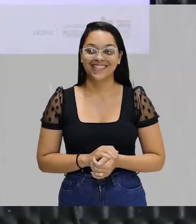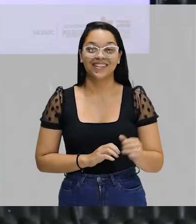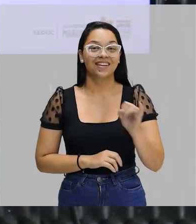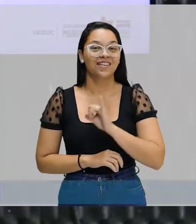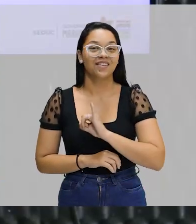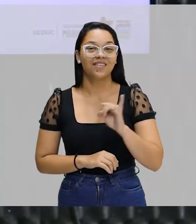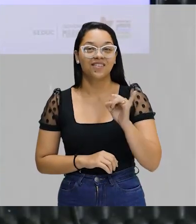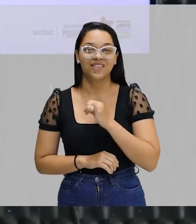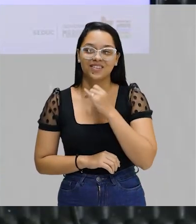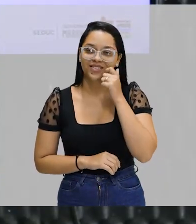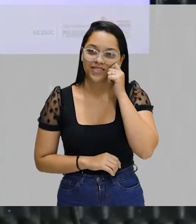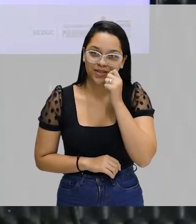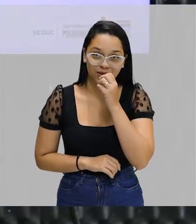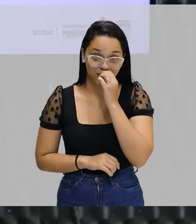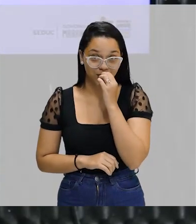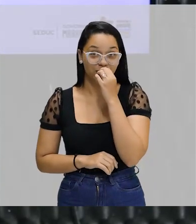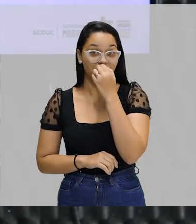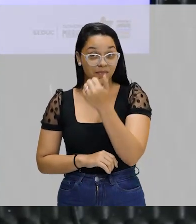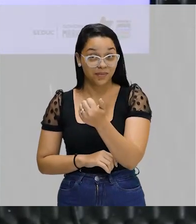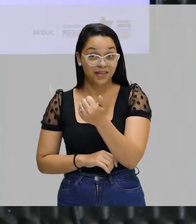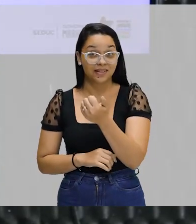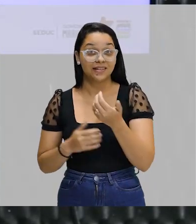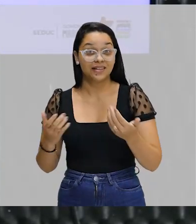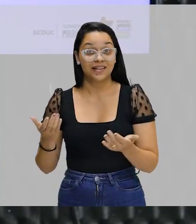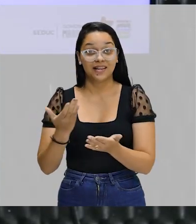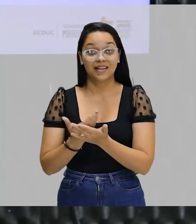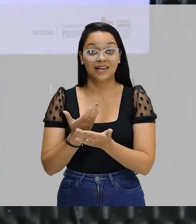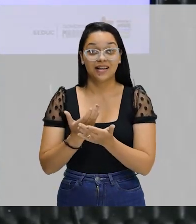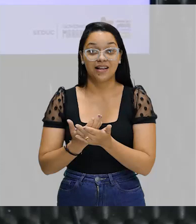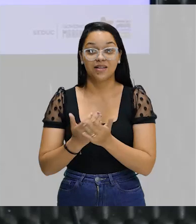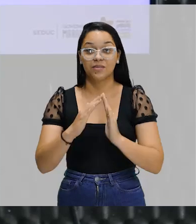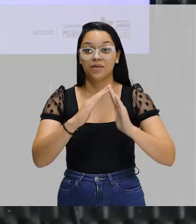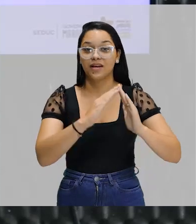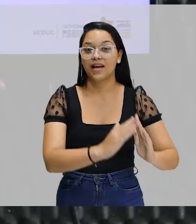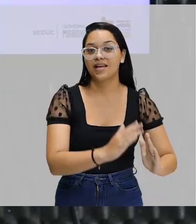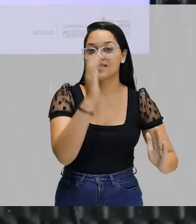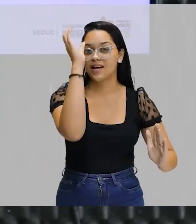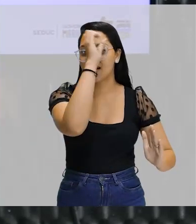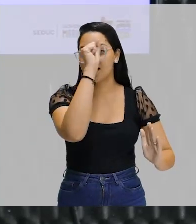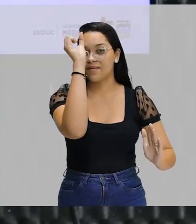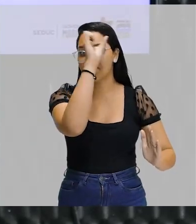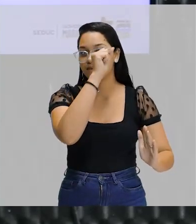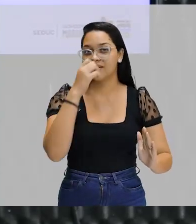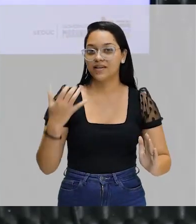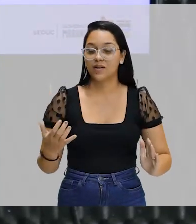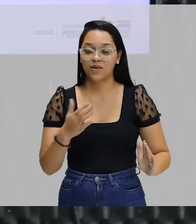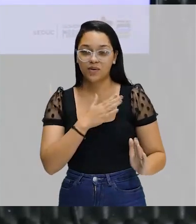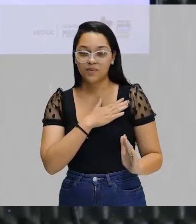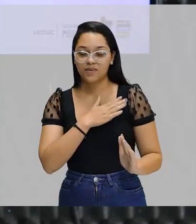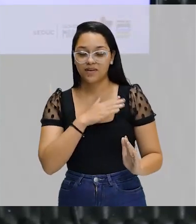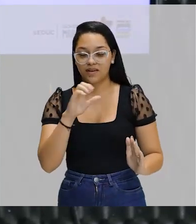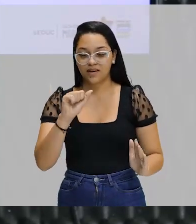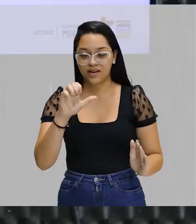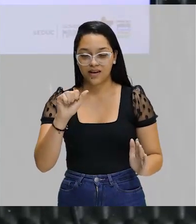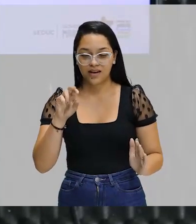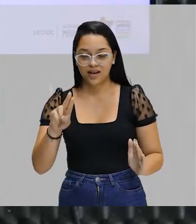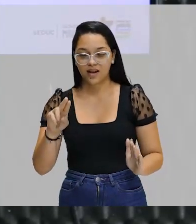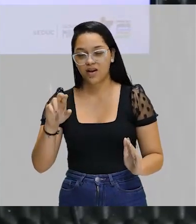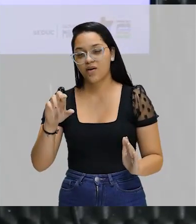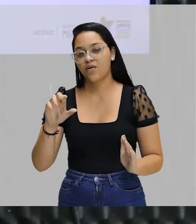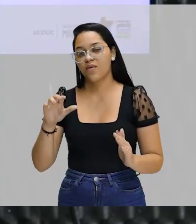Oi chuchus, tudo bem com vocês? Mais uma aula do programa Fique em Casa Aprendendo. Comigo, Cacau Sotero,